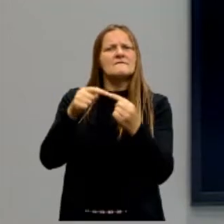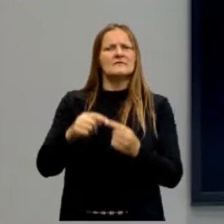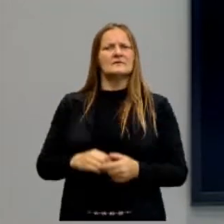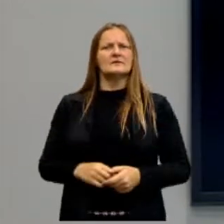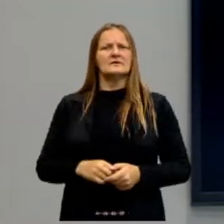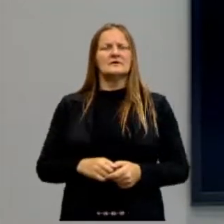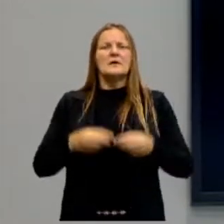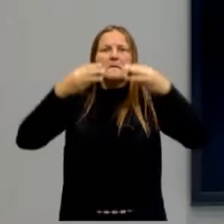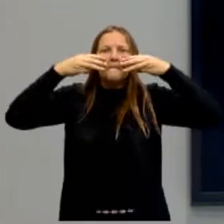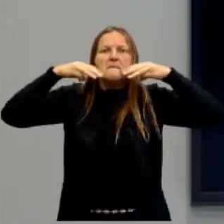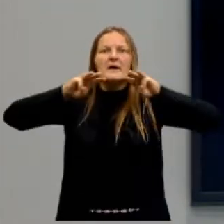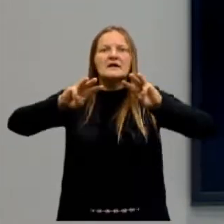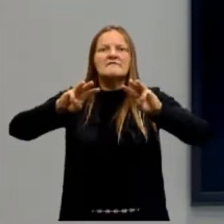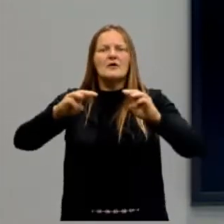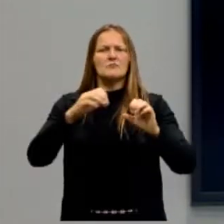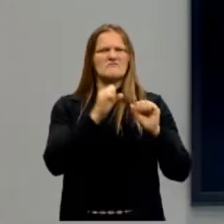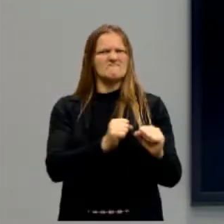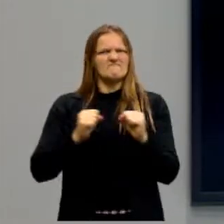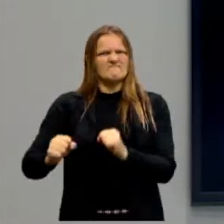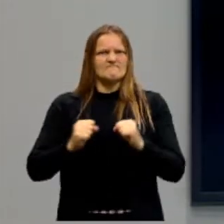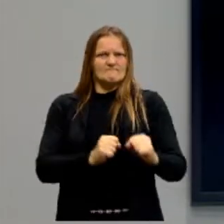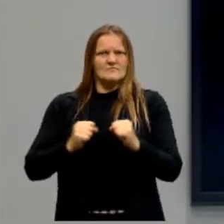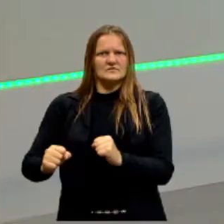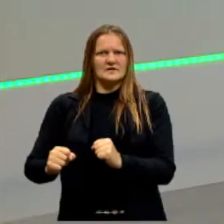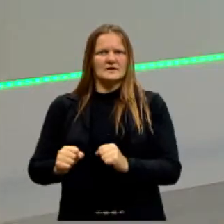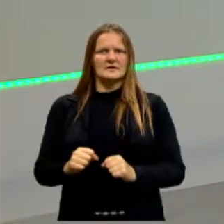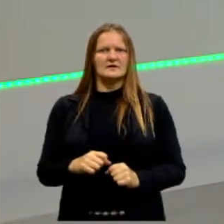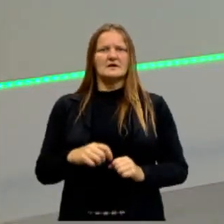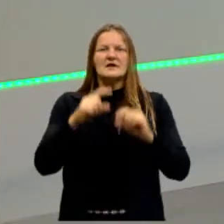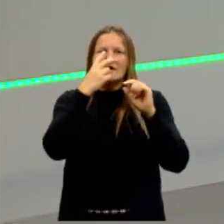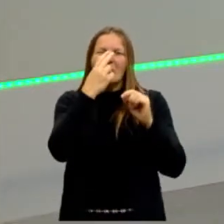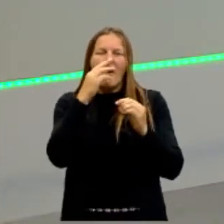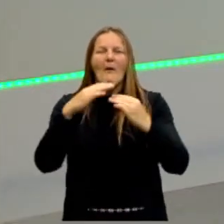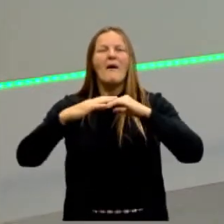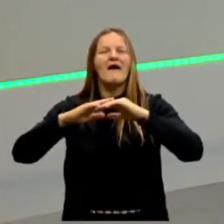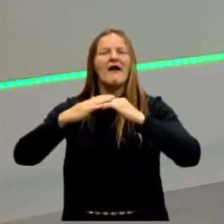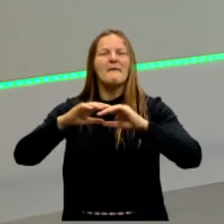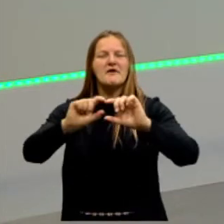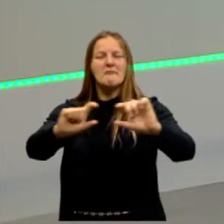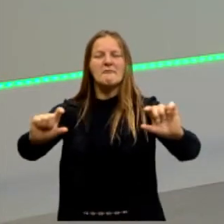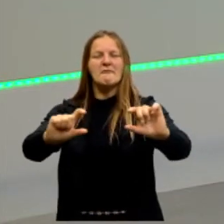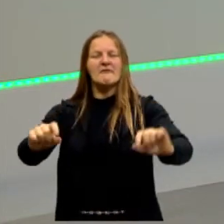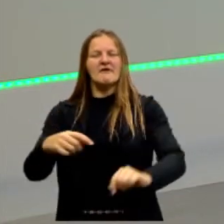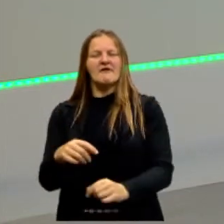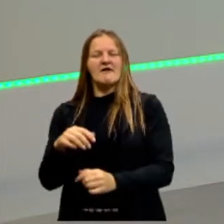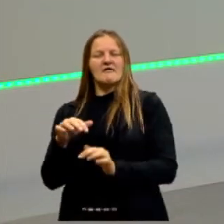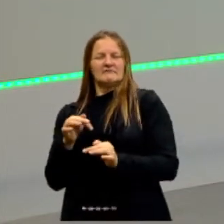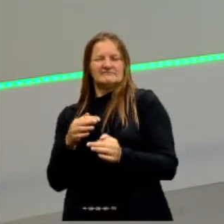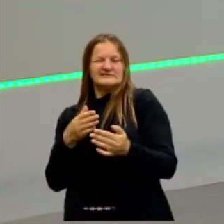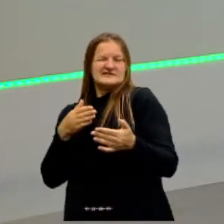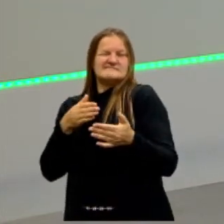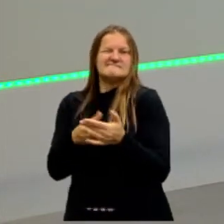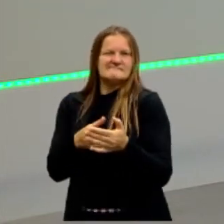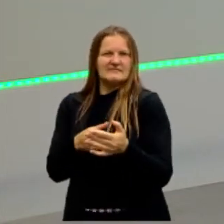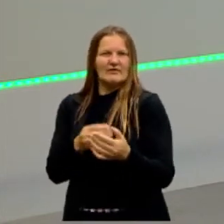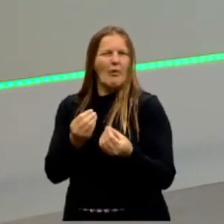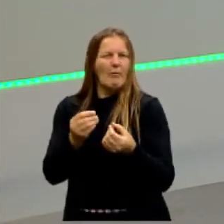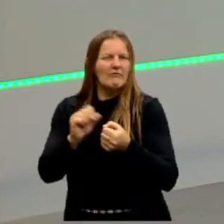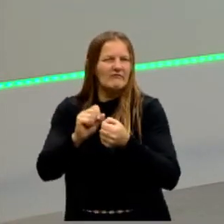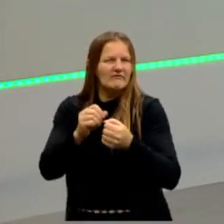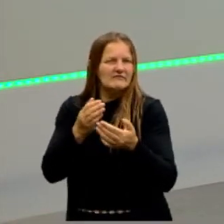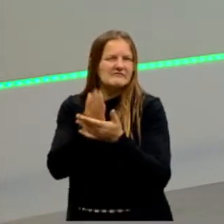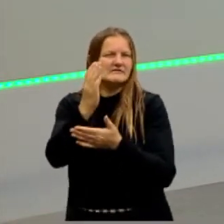A conquista e a manutenção do poder. Aquela frase de para-choque de caminhão, os fins justificam os meios. Maquiavel não falou isso.